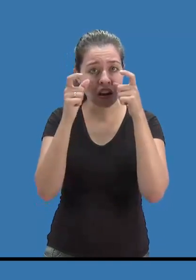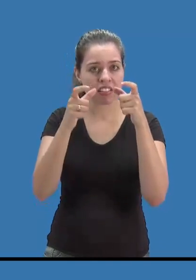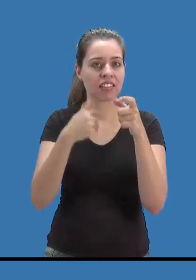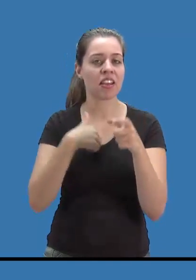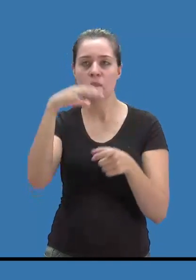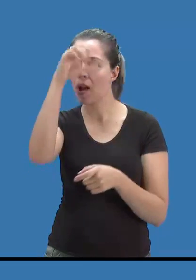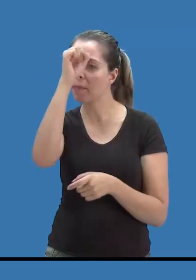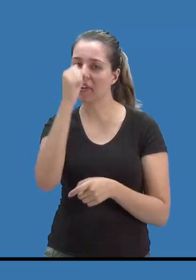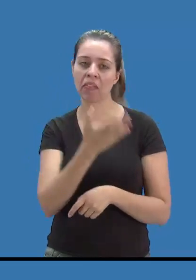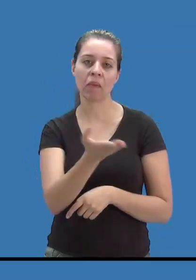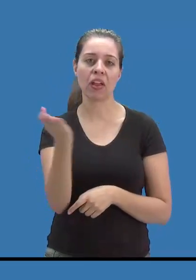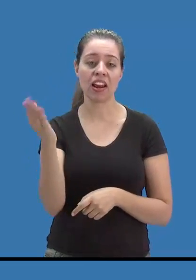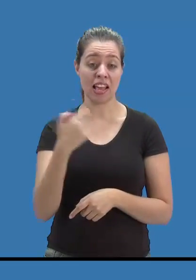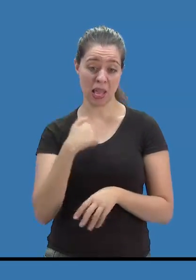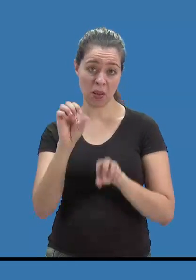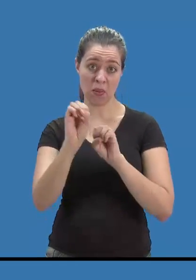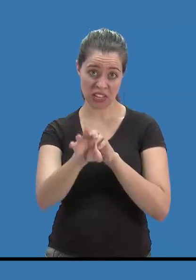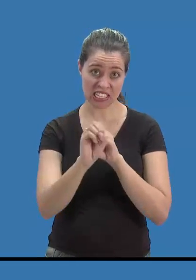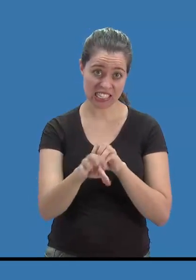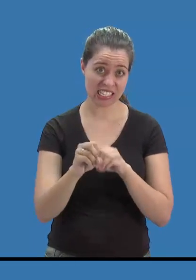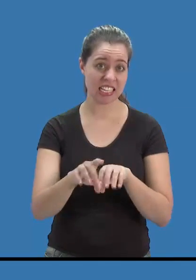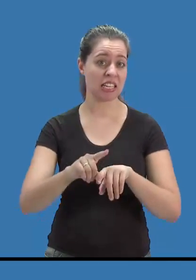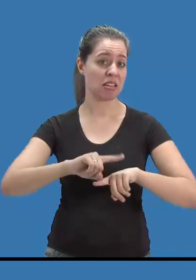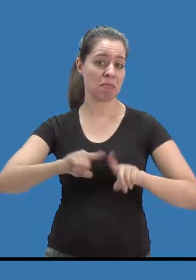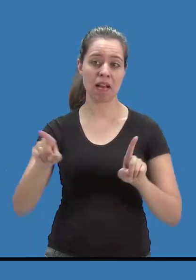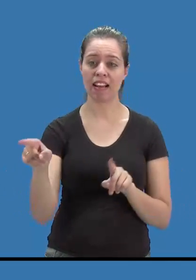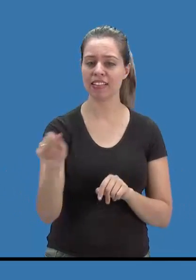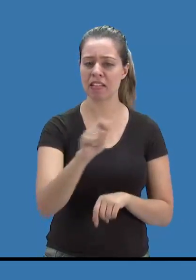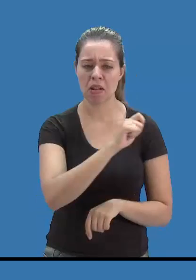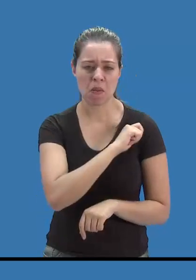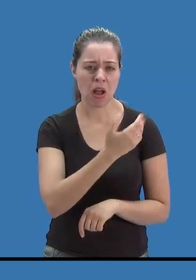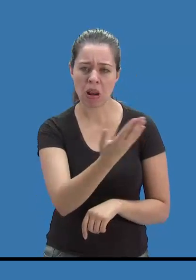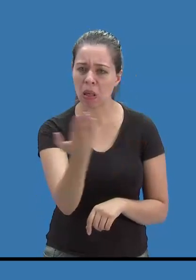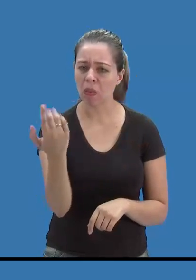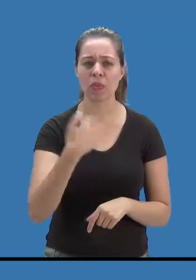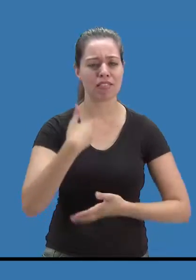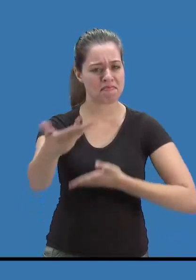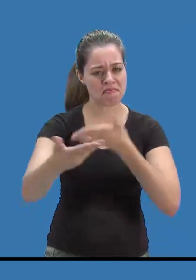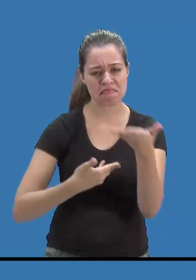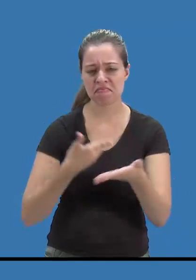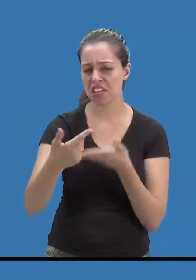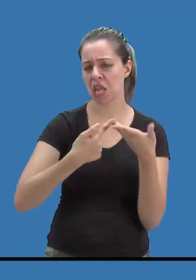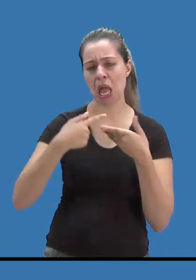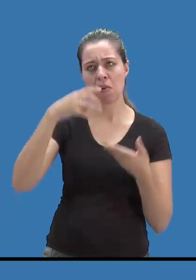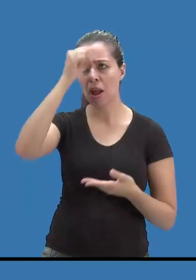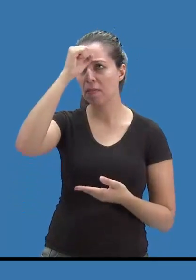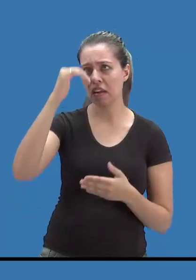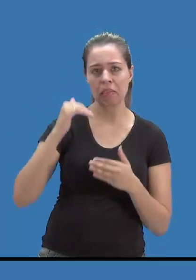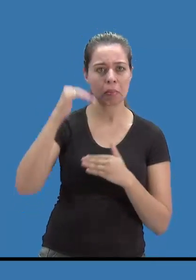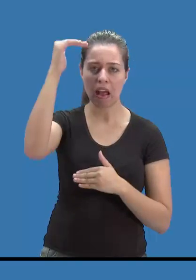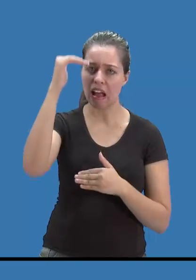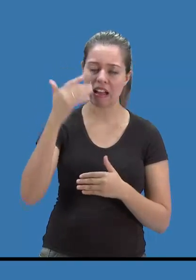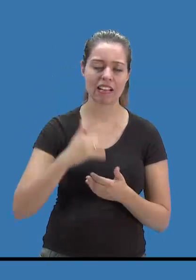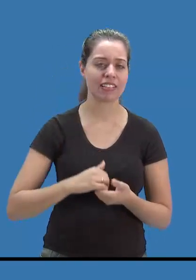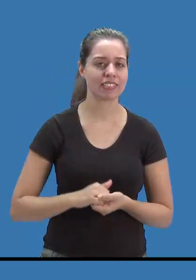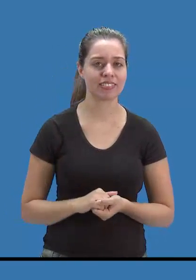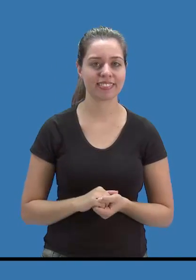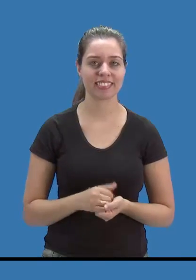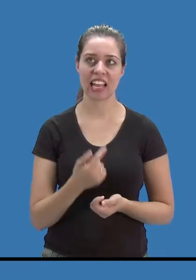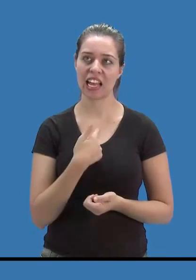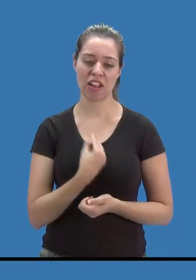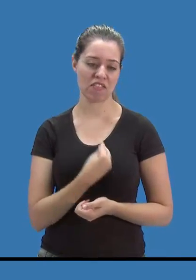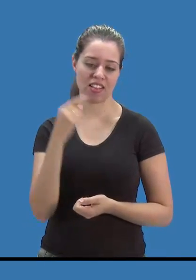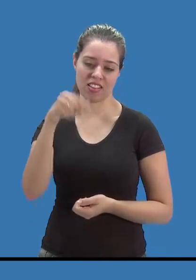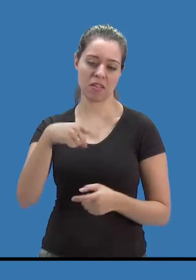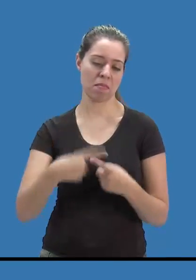eu aprendo muito com eles. Mesmo eu sendo professor, né, estou passando algumas coisas para eles, eu aprendo muito mais, eu acho, até do que eu consigo ensinar. Eu